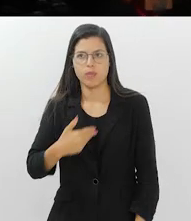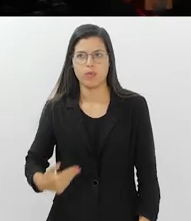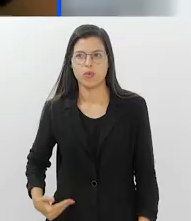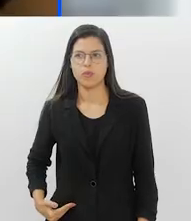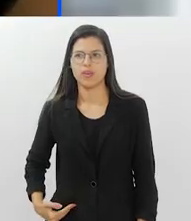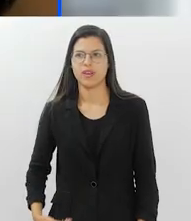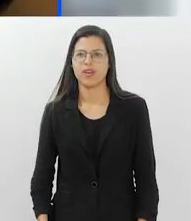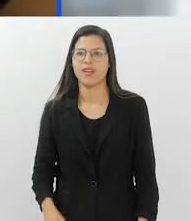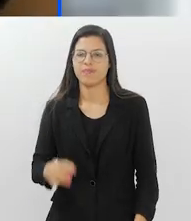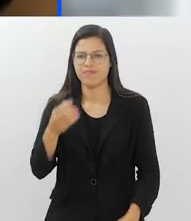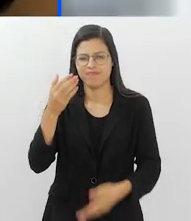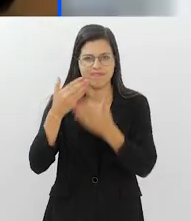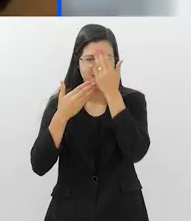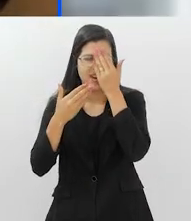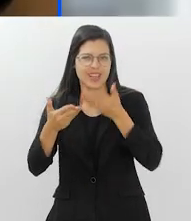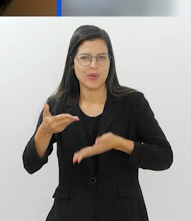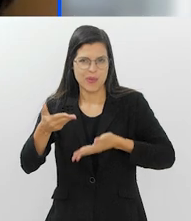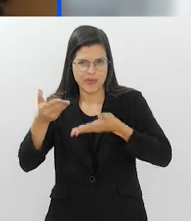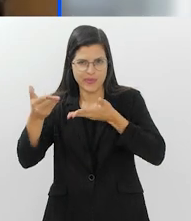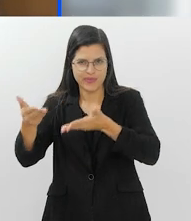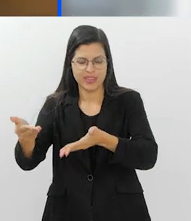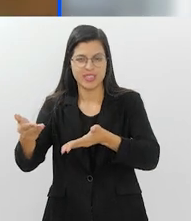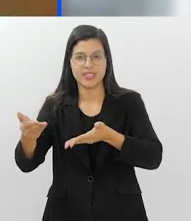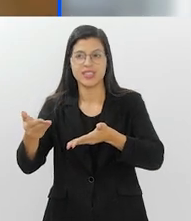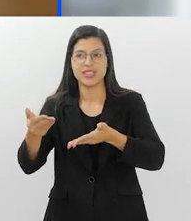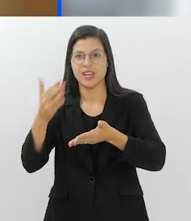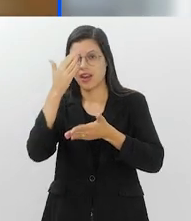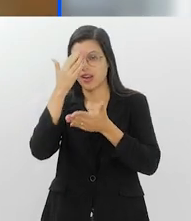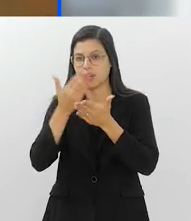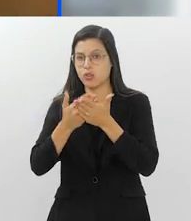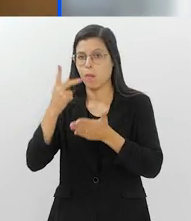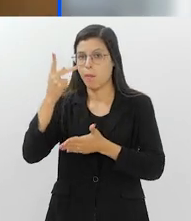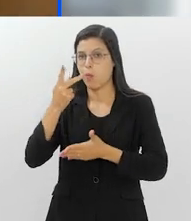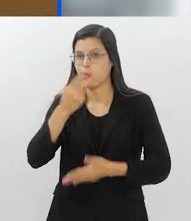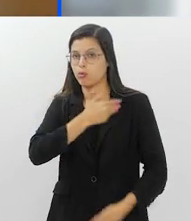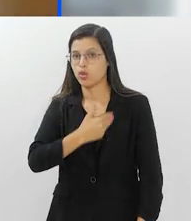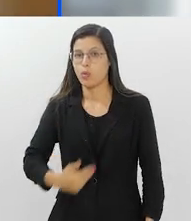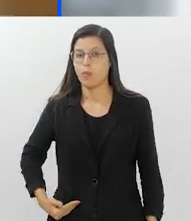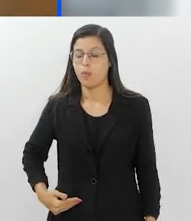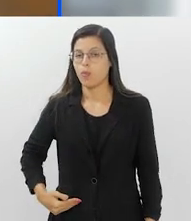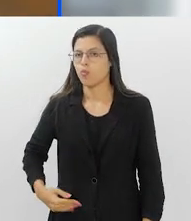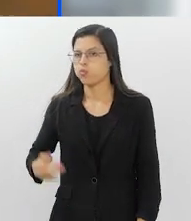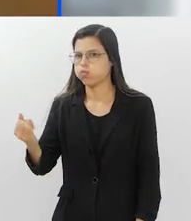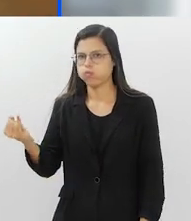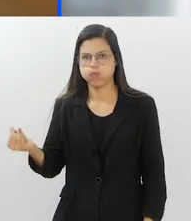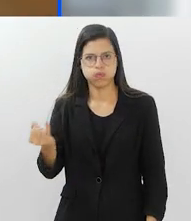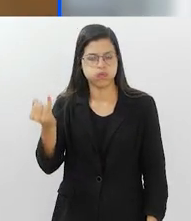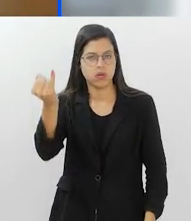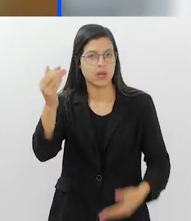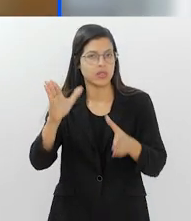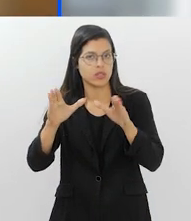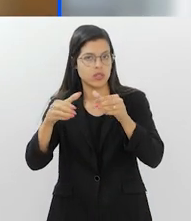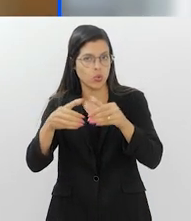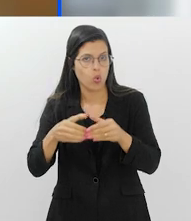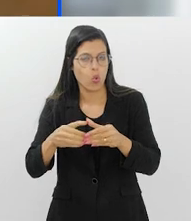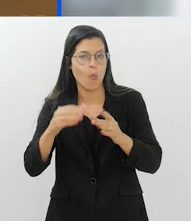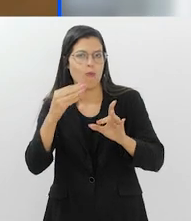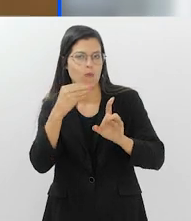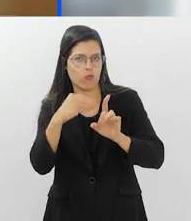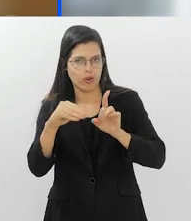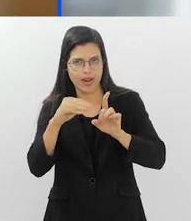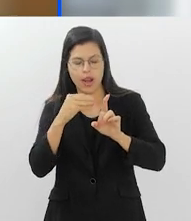Olá, muito obrigada pelo convite. Acho que as políticas públicas são essenciais para esse grupo que é tão